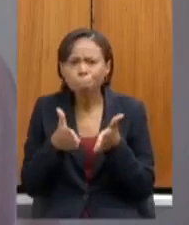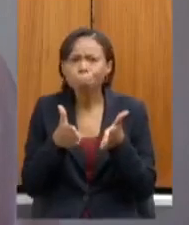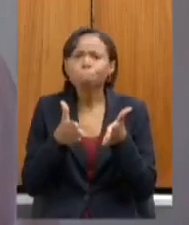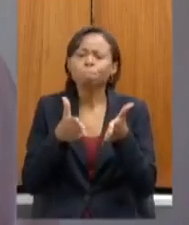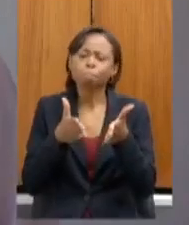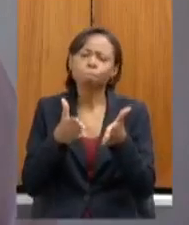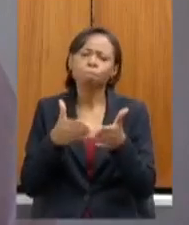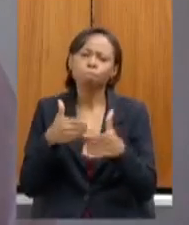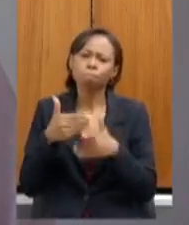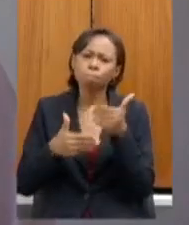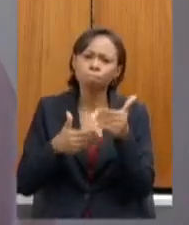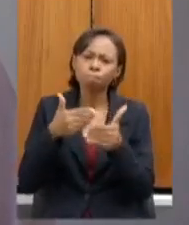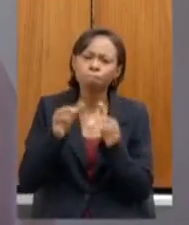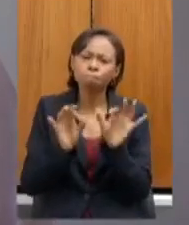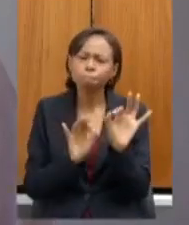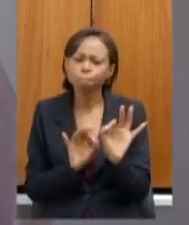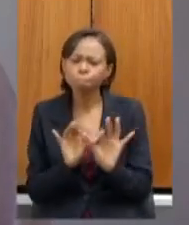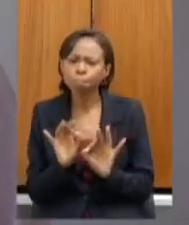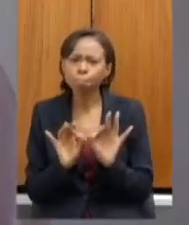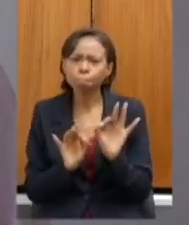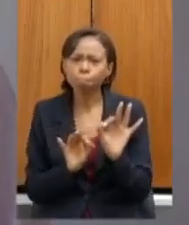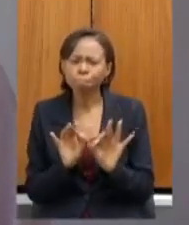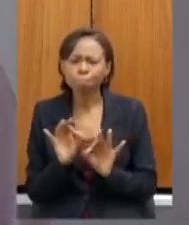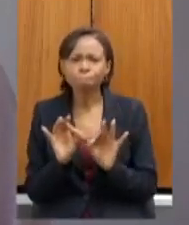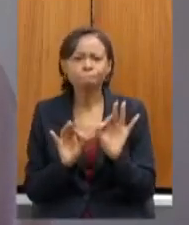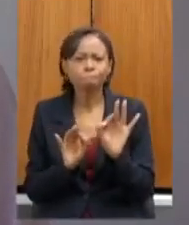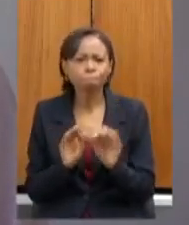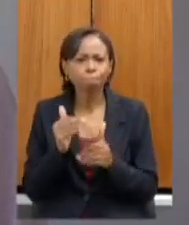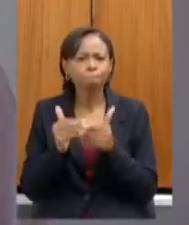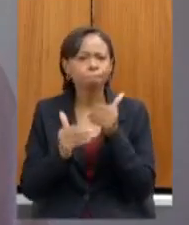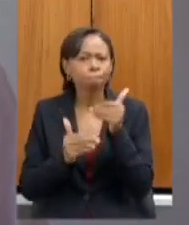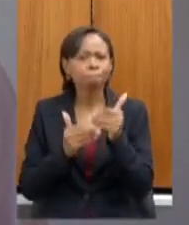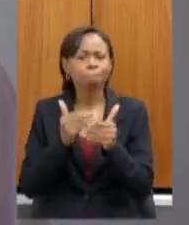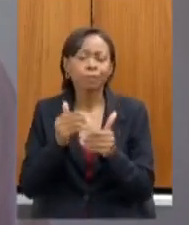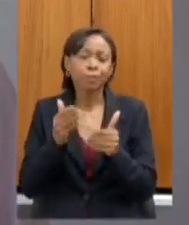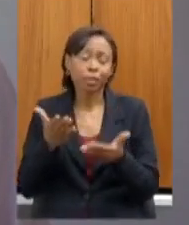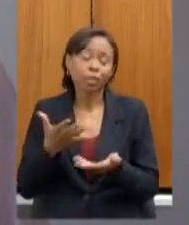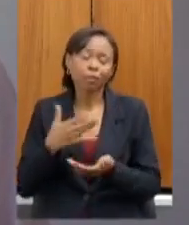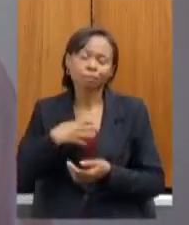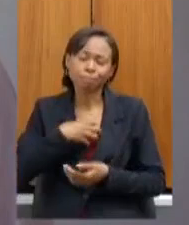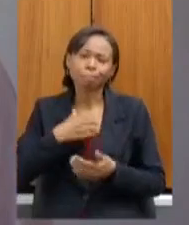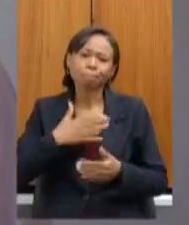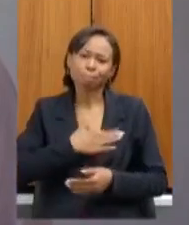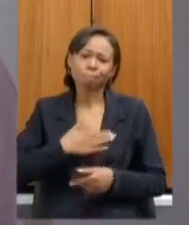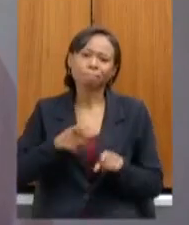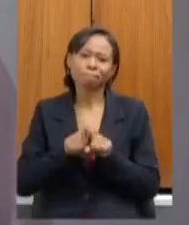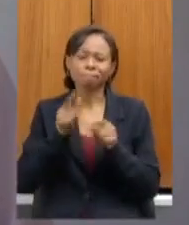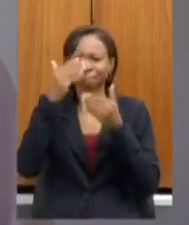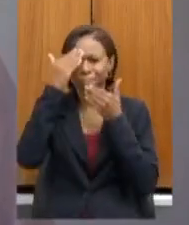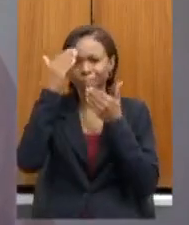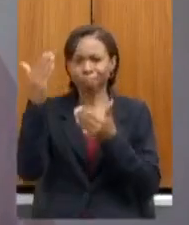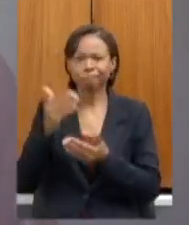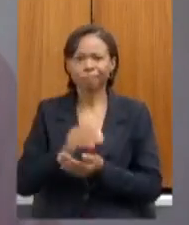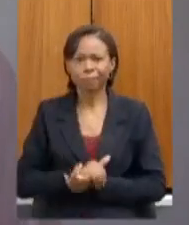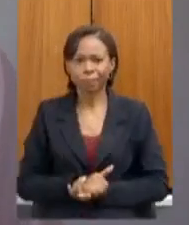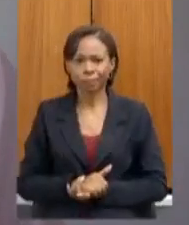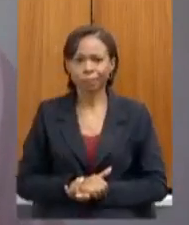sendo aprimorado cada vez mais e é motivo também de grande alegria para a gente muito obrigada